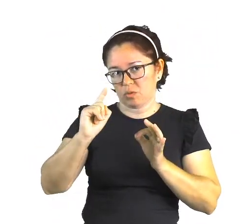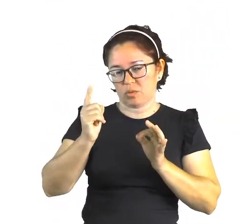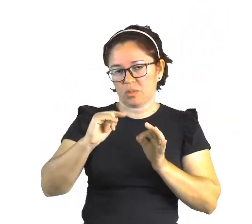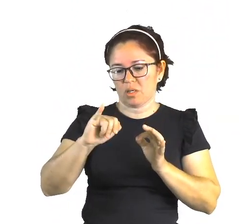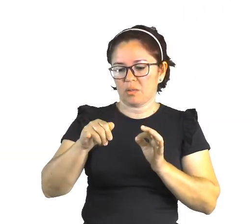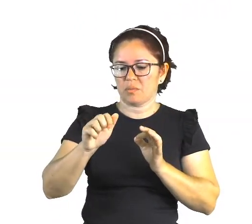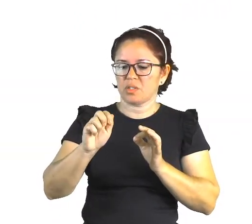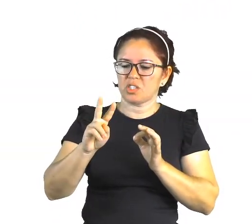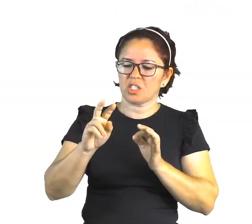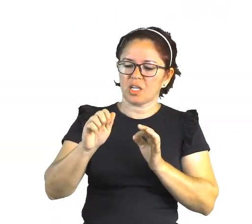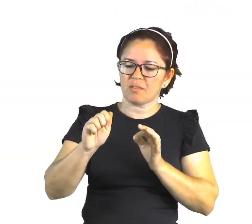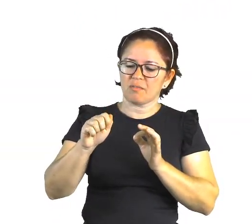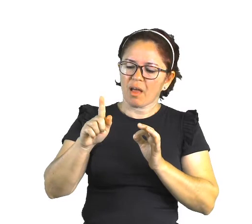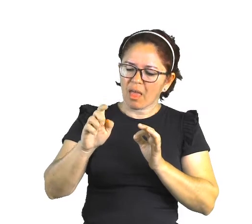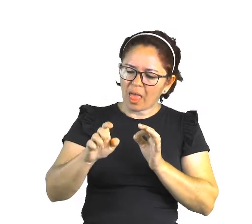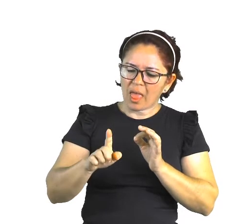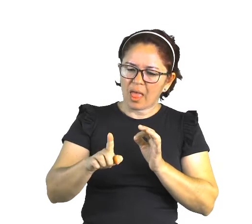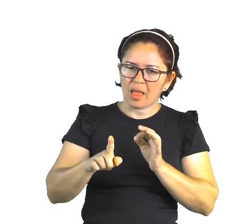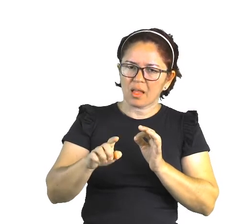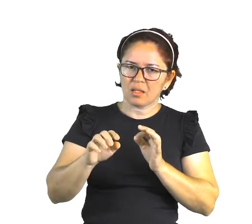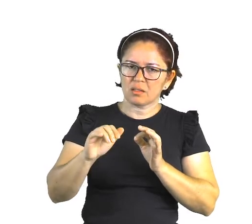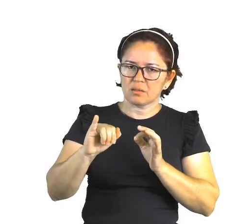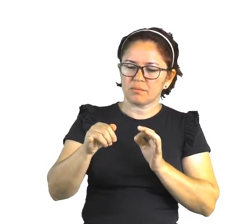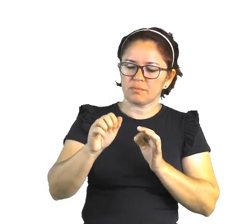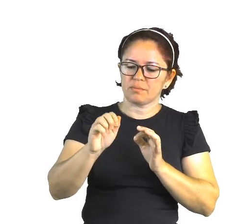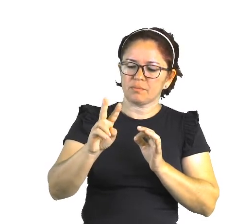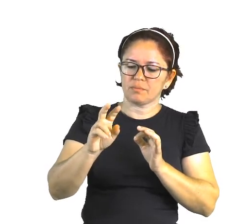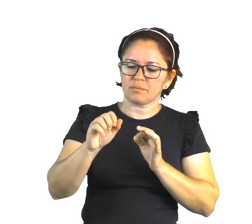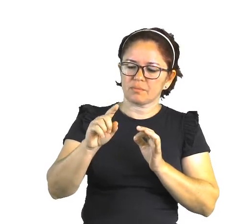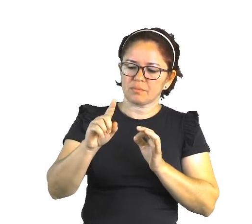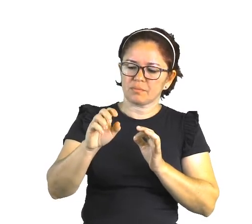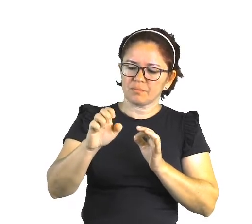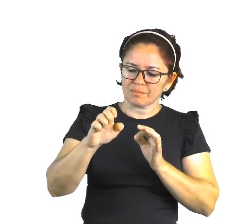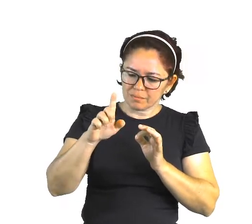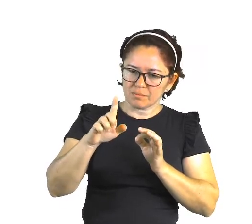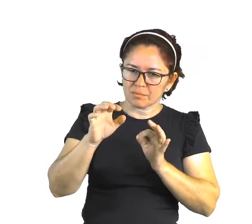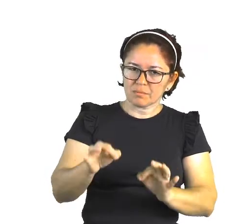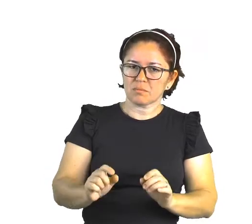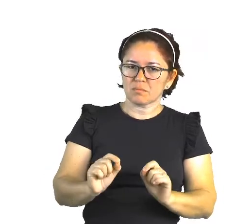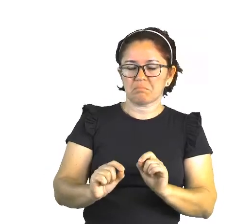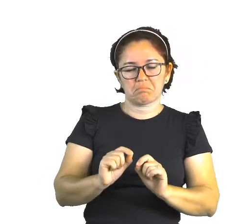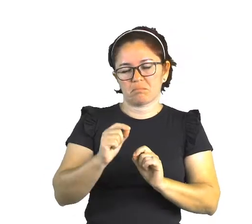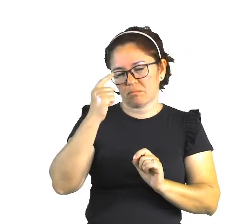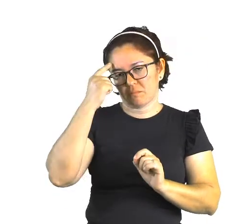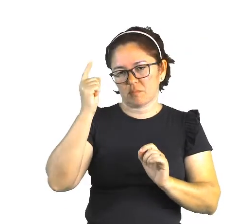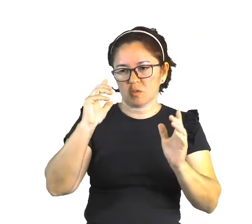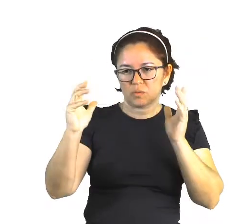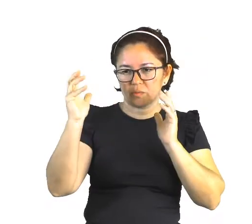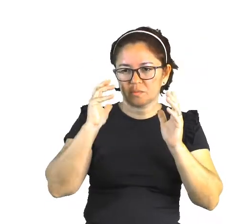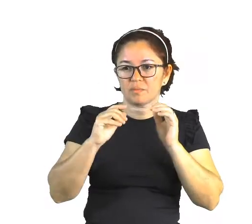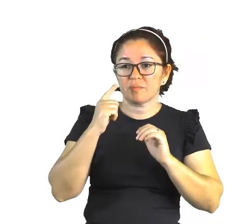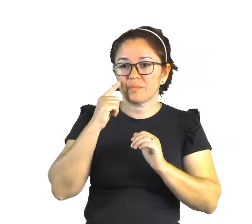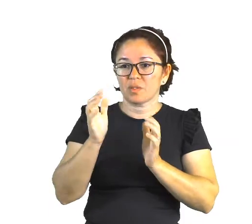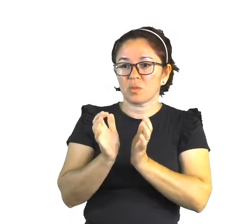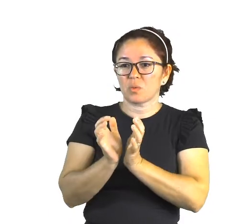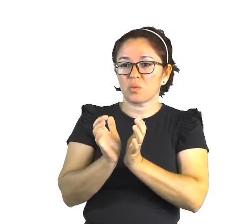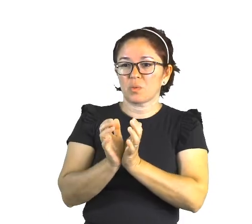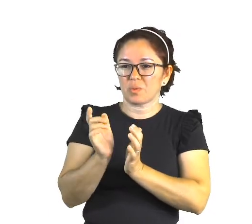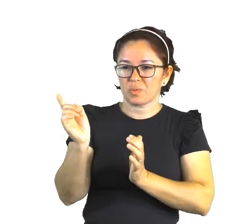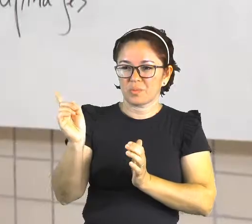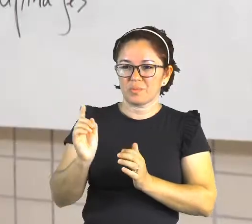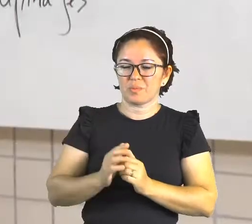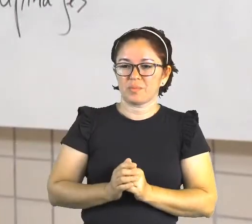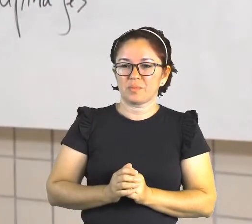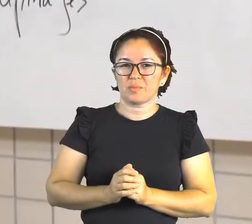Aqui nós temos uma imagem dos nativos Xambioás, que se encontram na região lá do norte do Tocantins, no Bico do